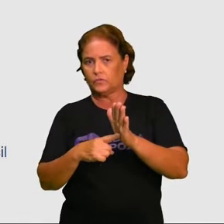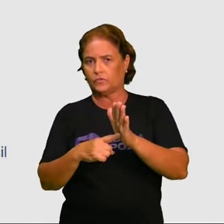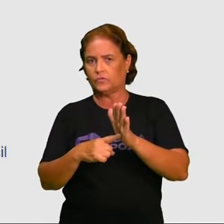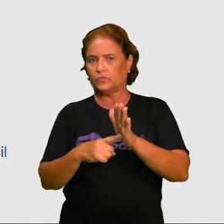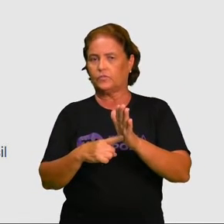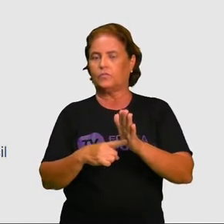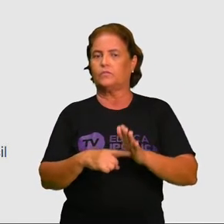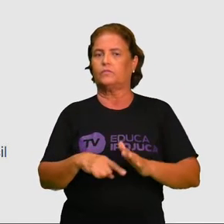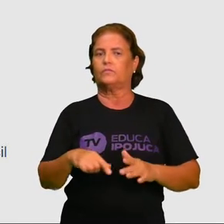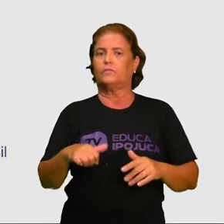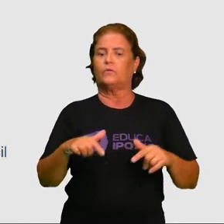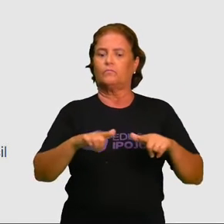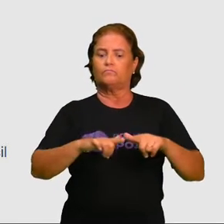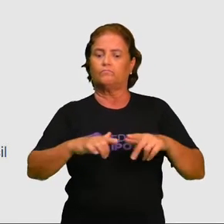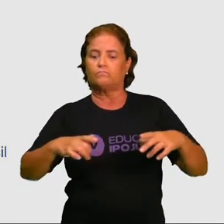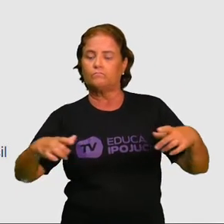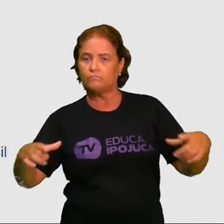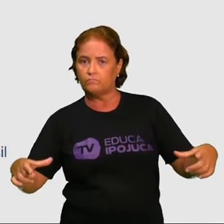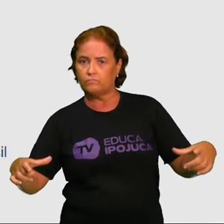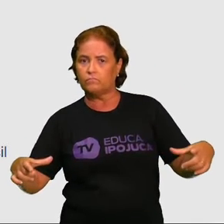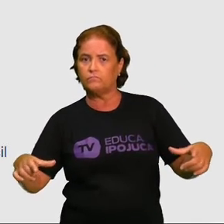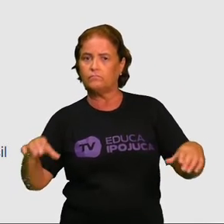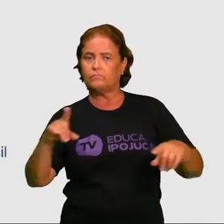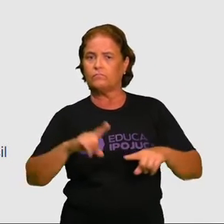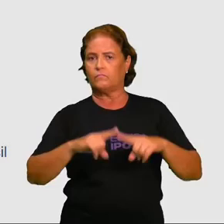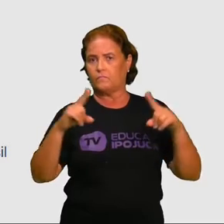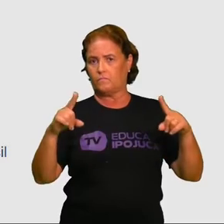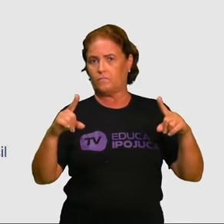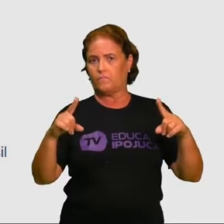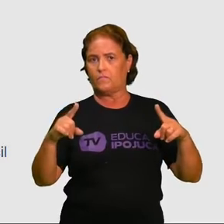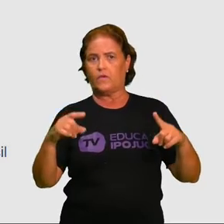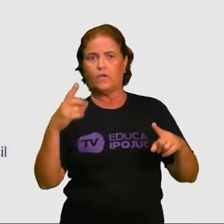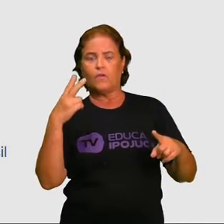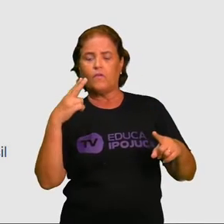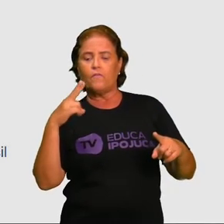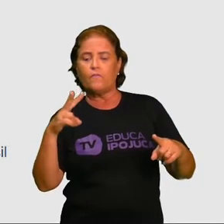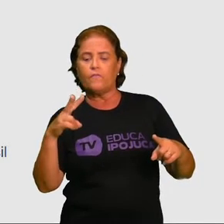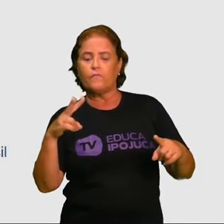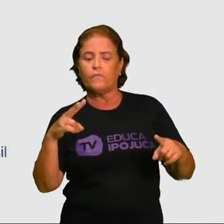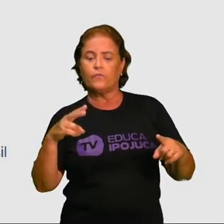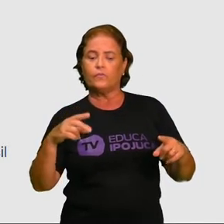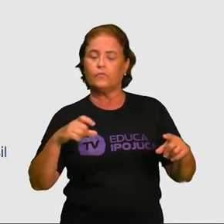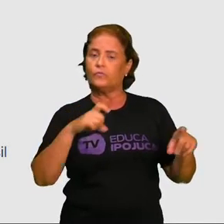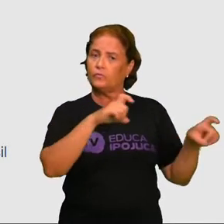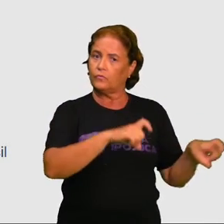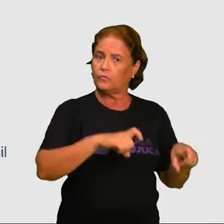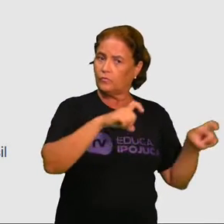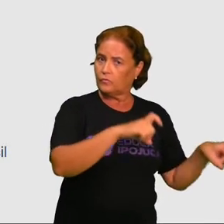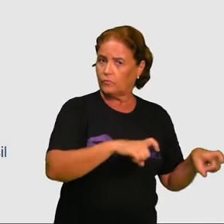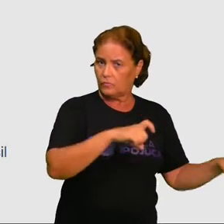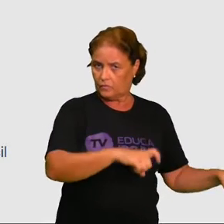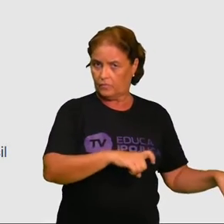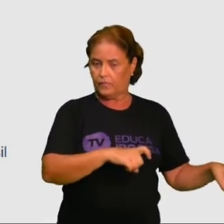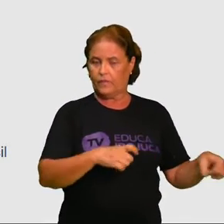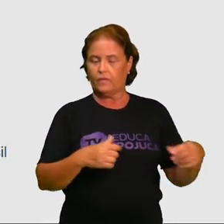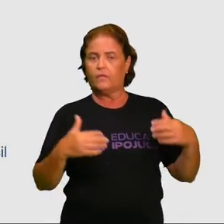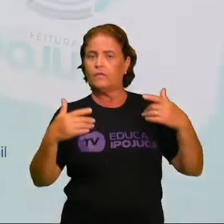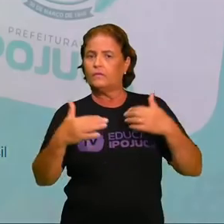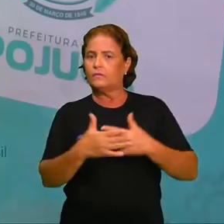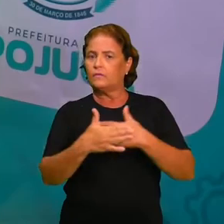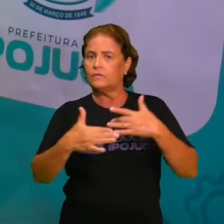territorial é mais amplamente vista no campo rural. A parte urbana, ela se resume aos